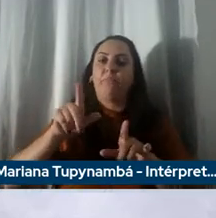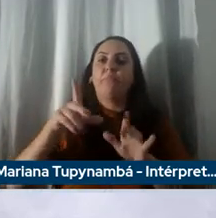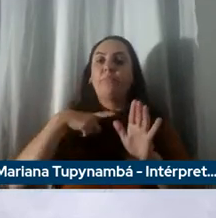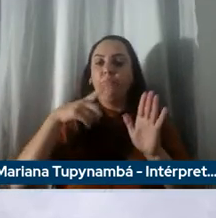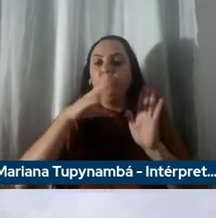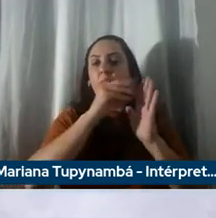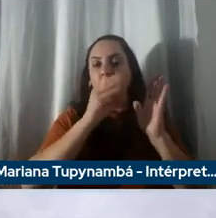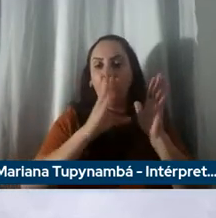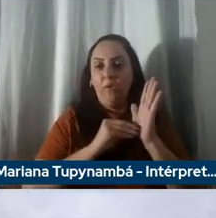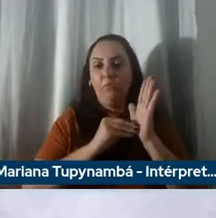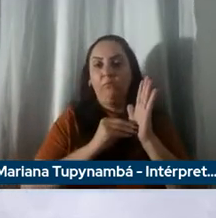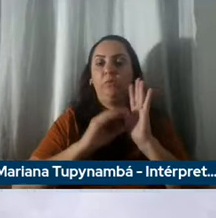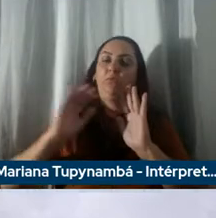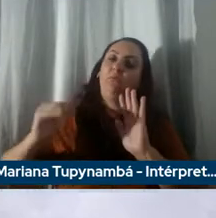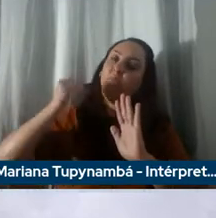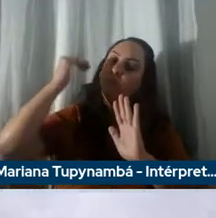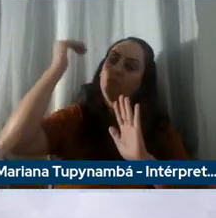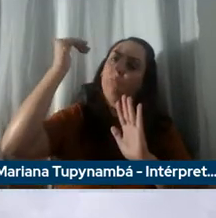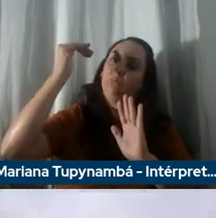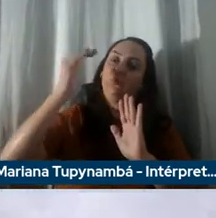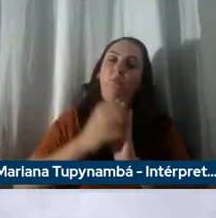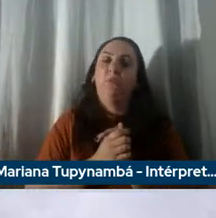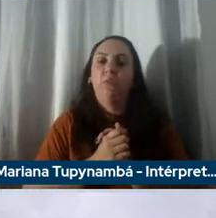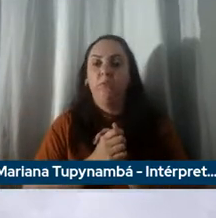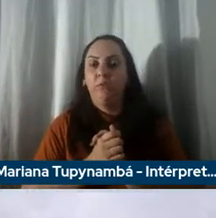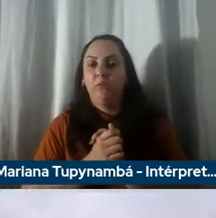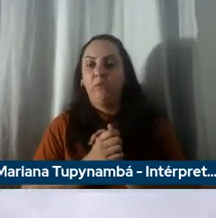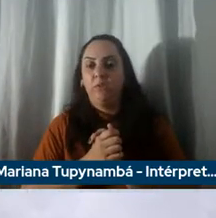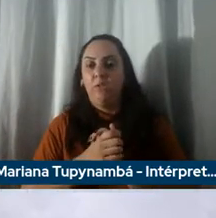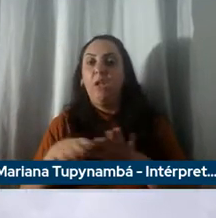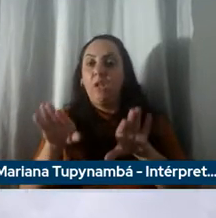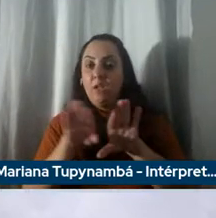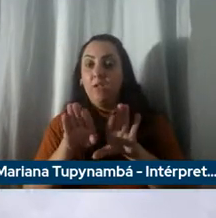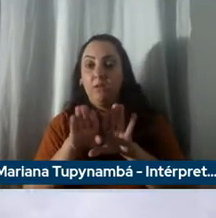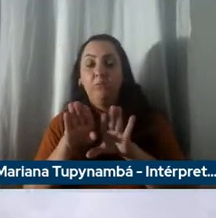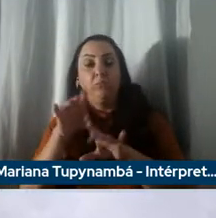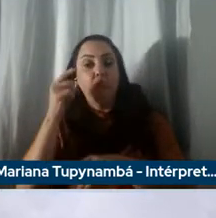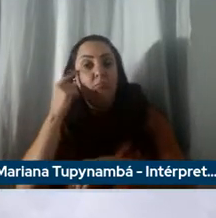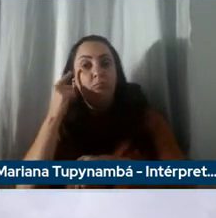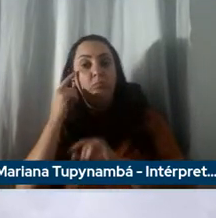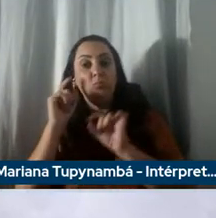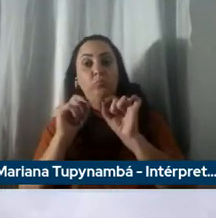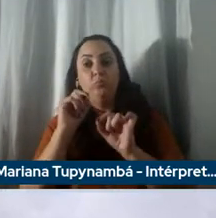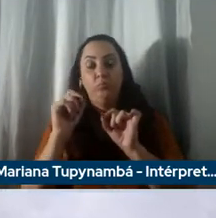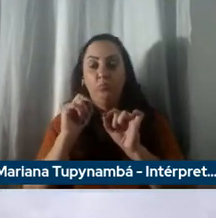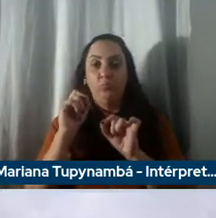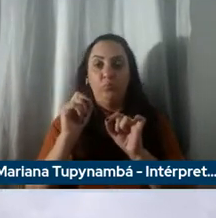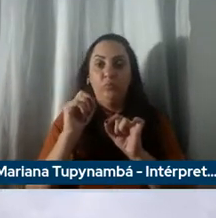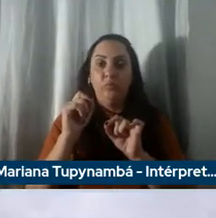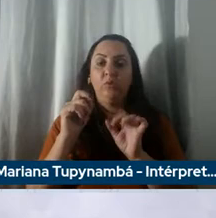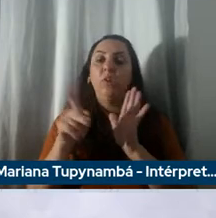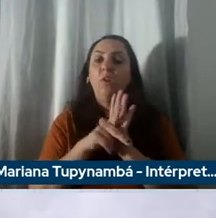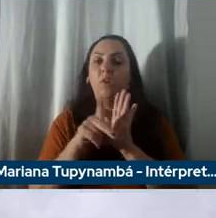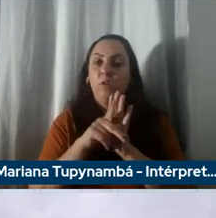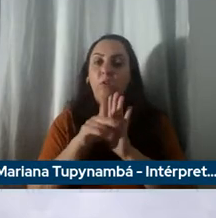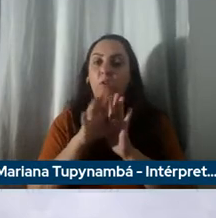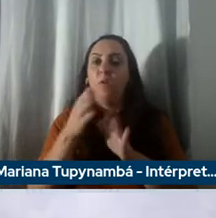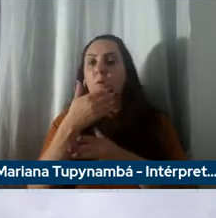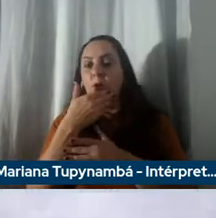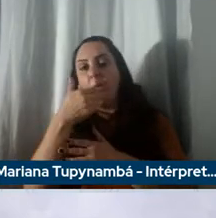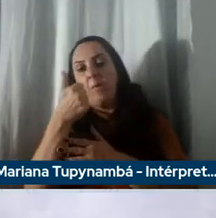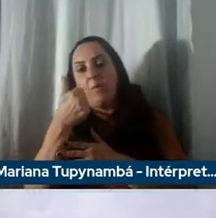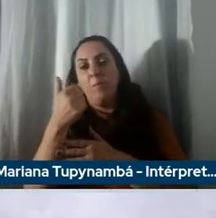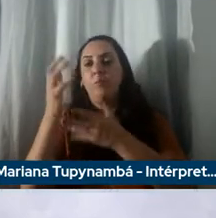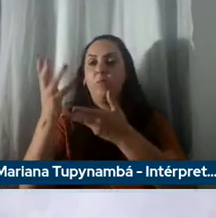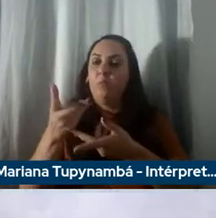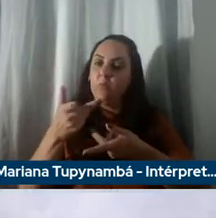por exemplo as Maserates as Alfa Romeo da vida está considerando aquelas baterias que são otimais para o cliente em relação a